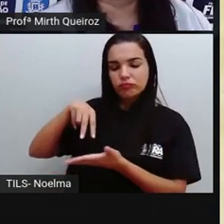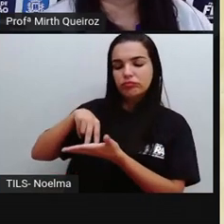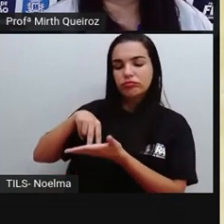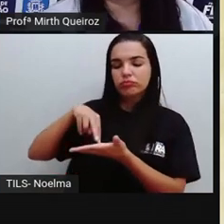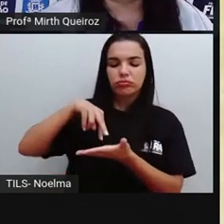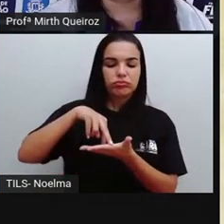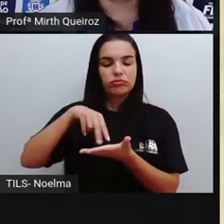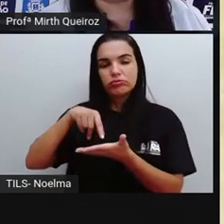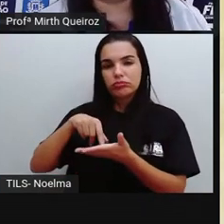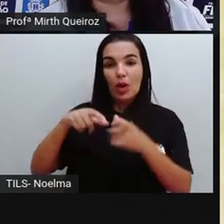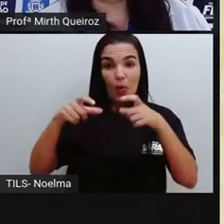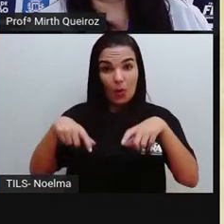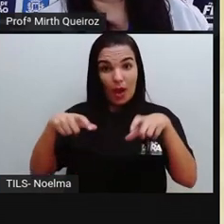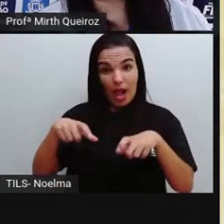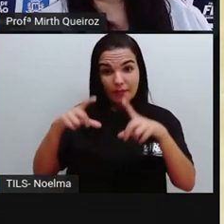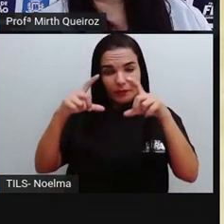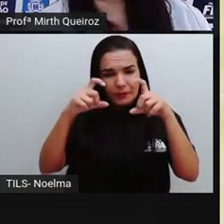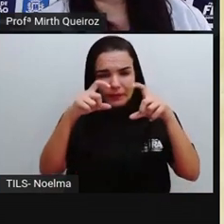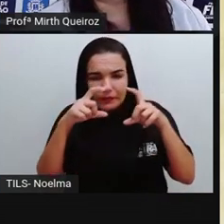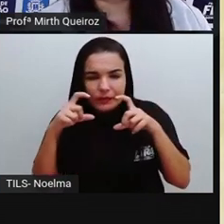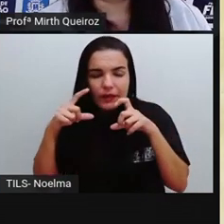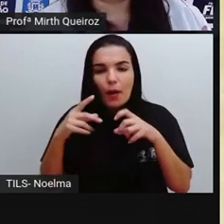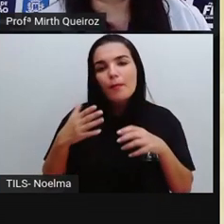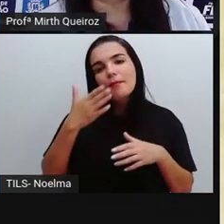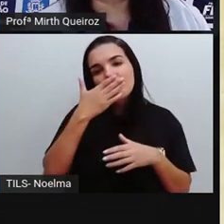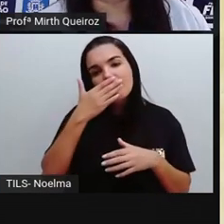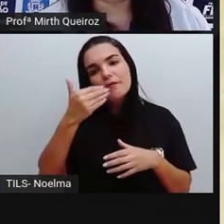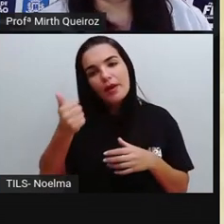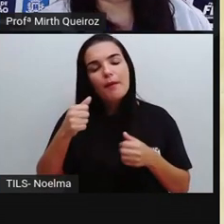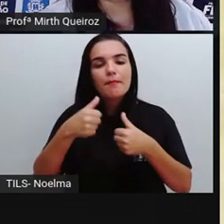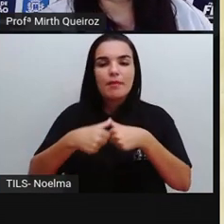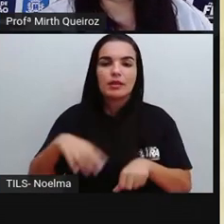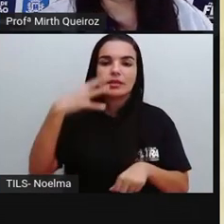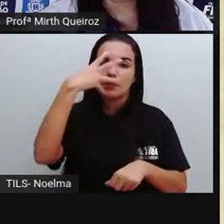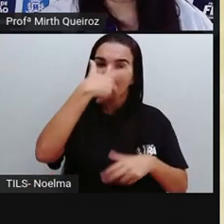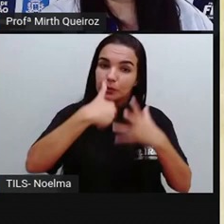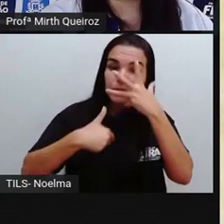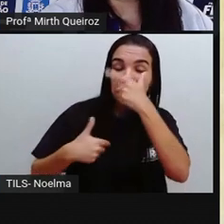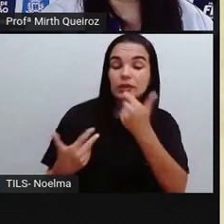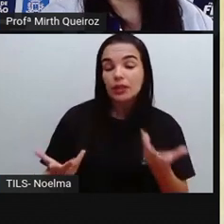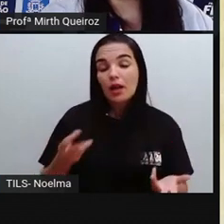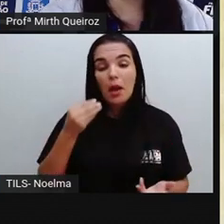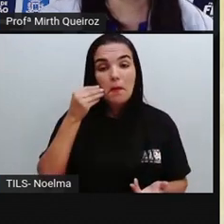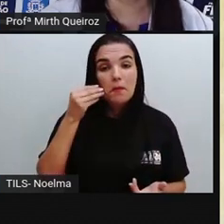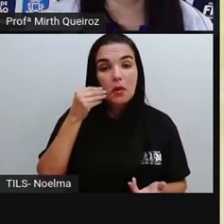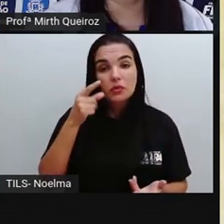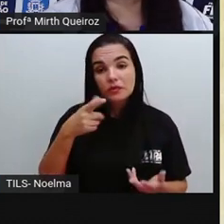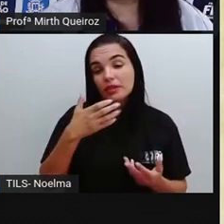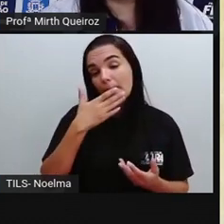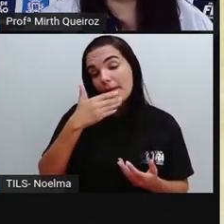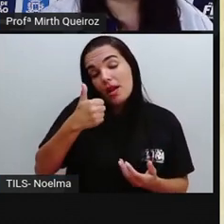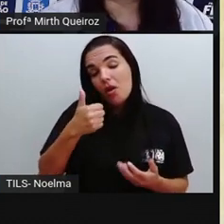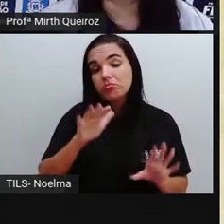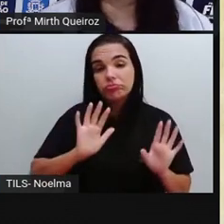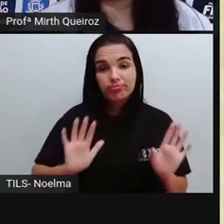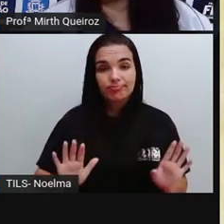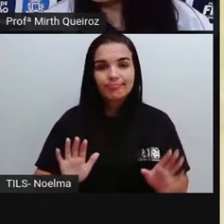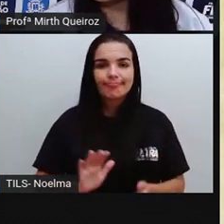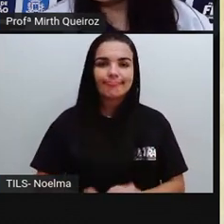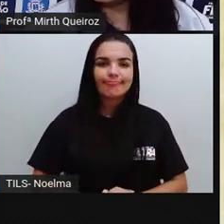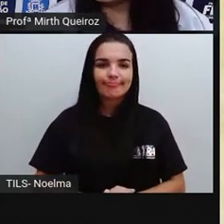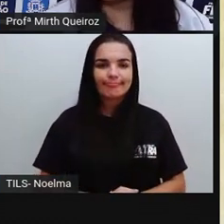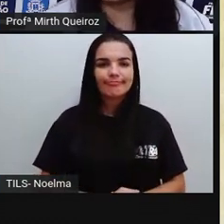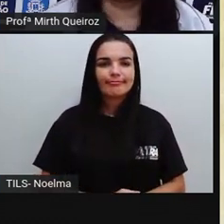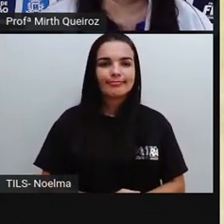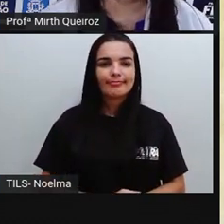um local para poder tirar a sua foto, uma posição em que mostre o que você tem de melhor, o que você tem de